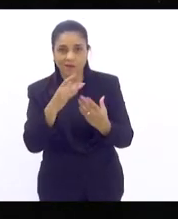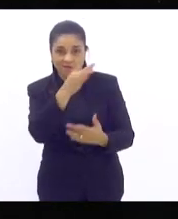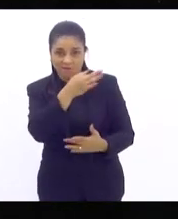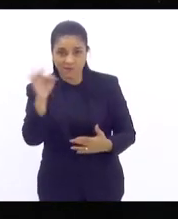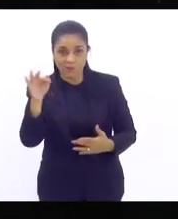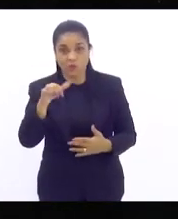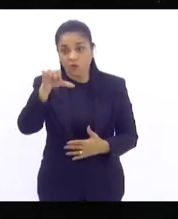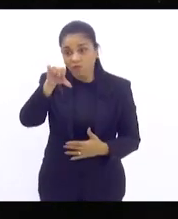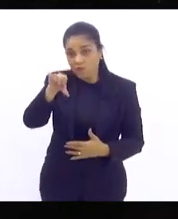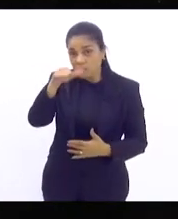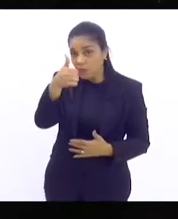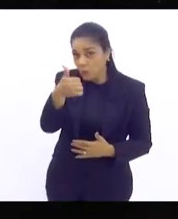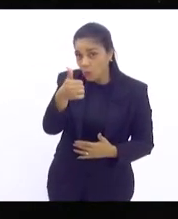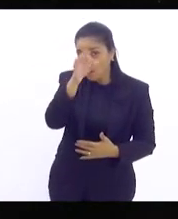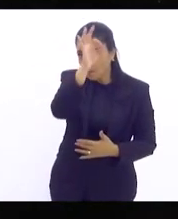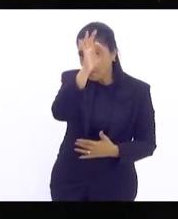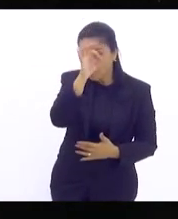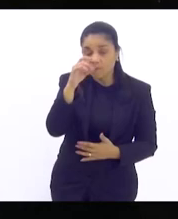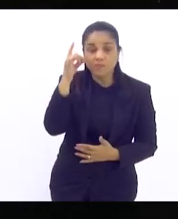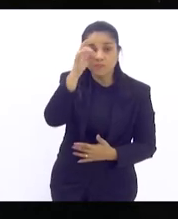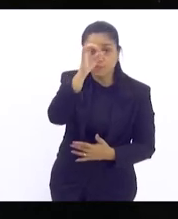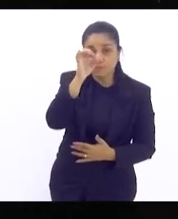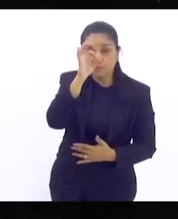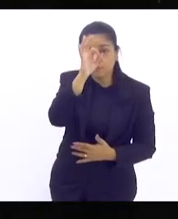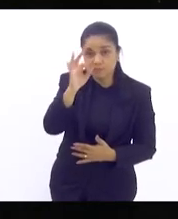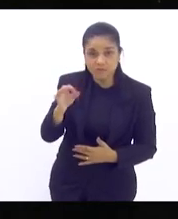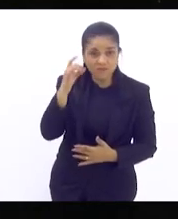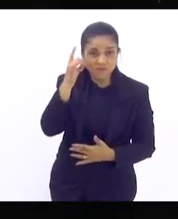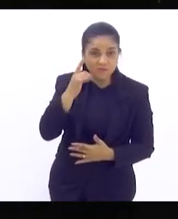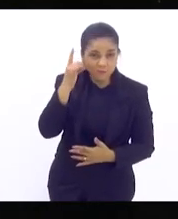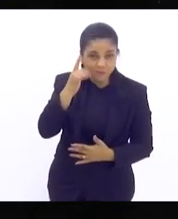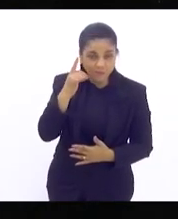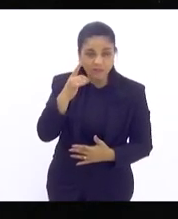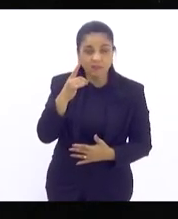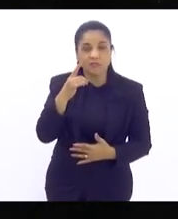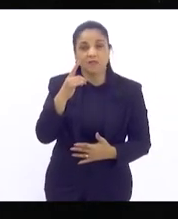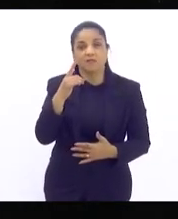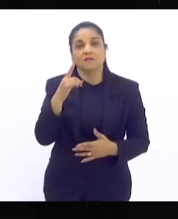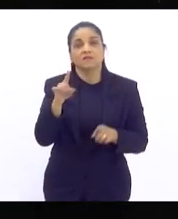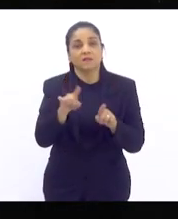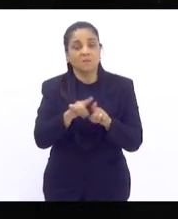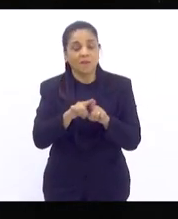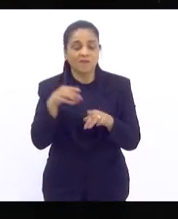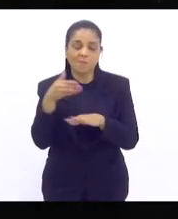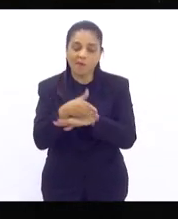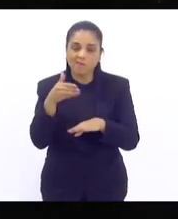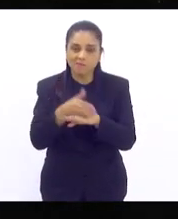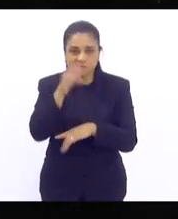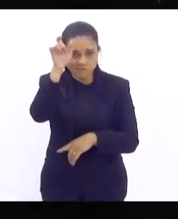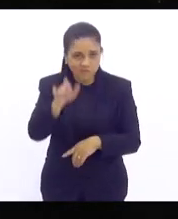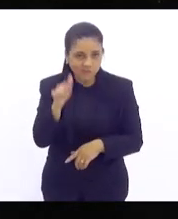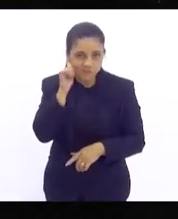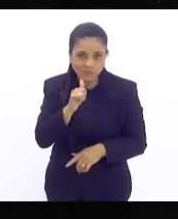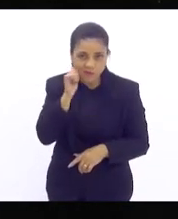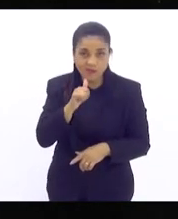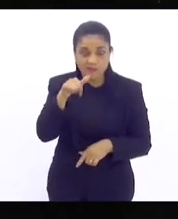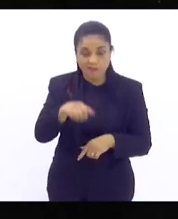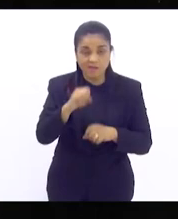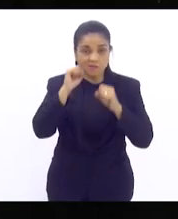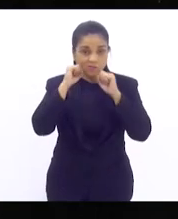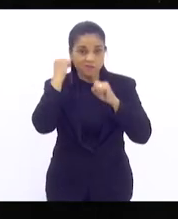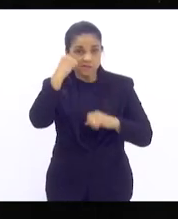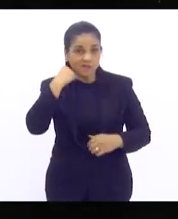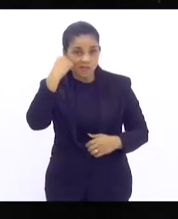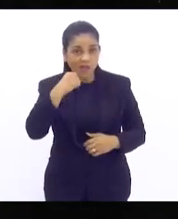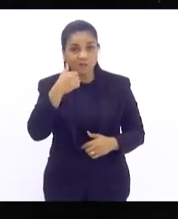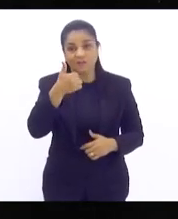deputadas, o que corresponde a 17,7% da participação feminina. E no Senado apenas 10